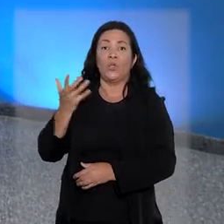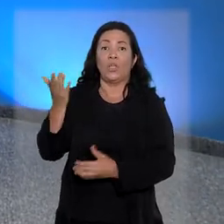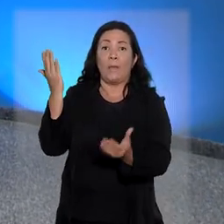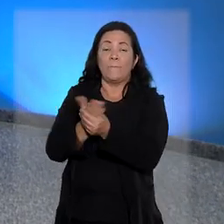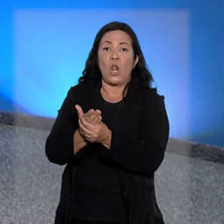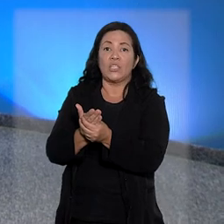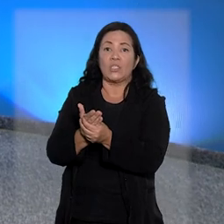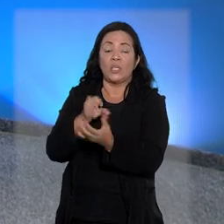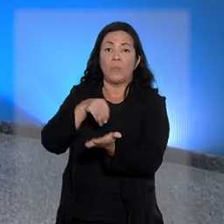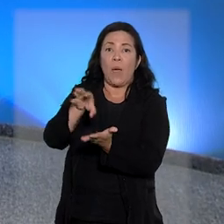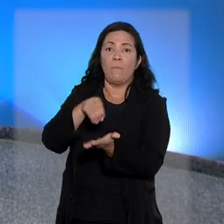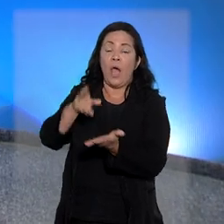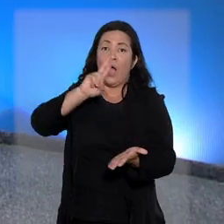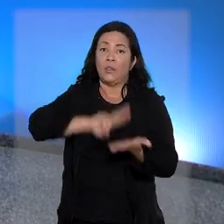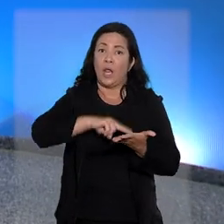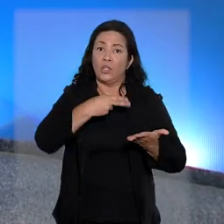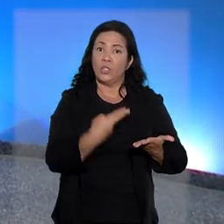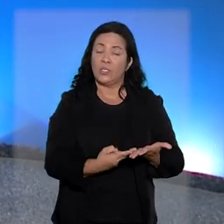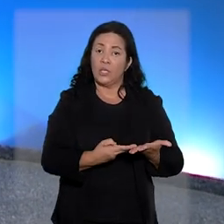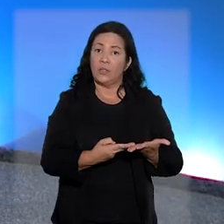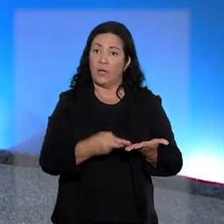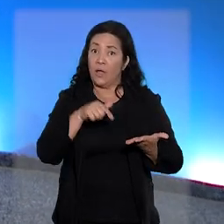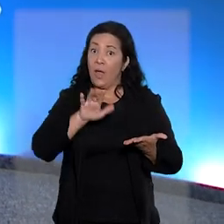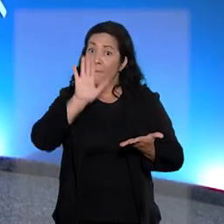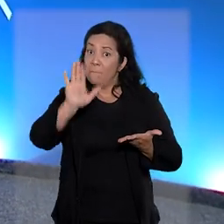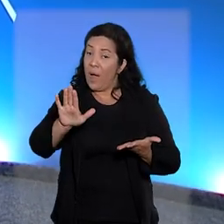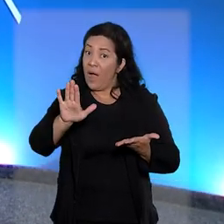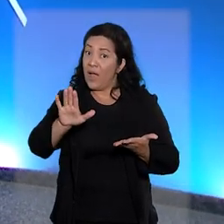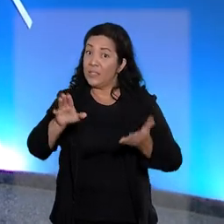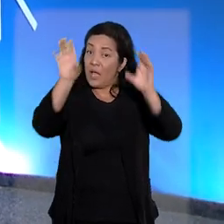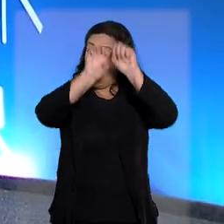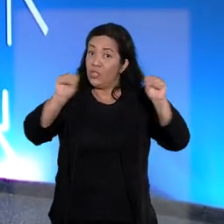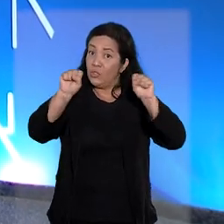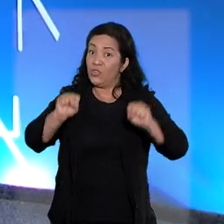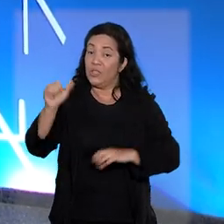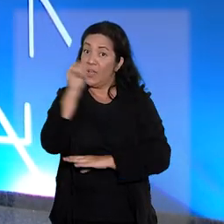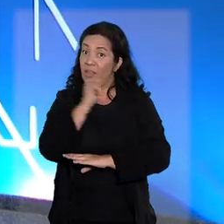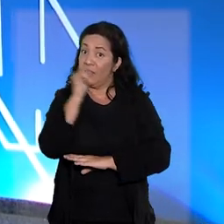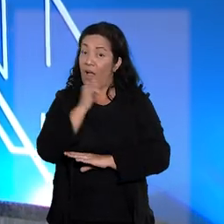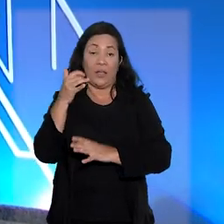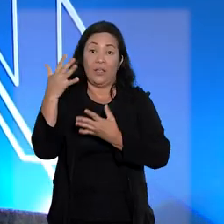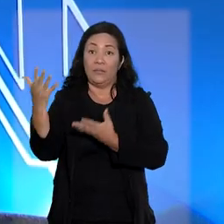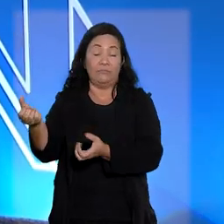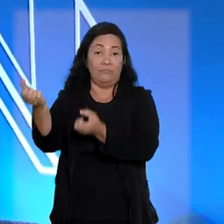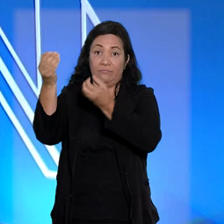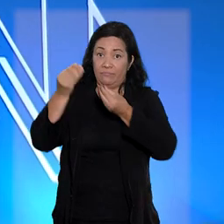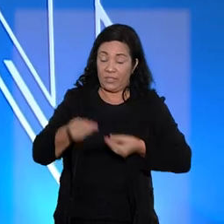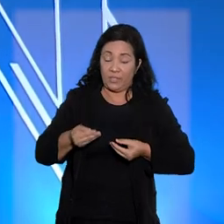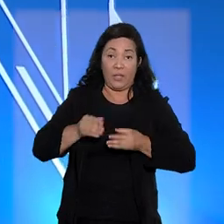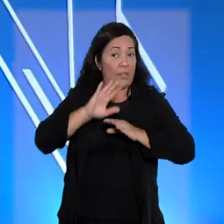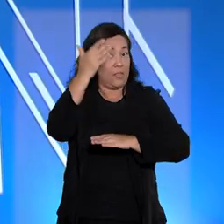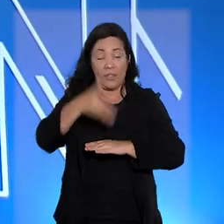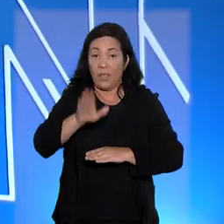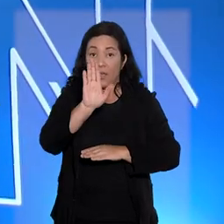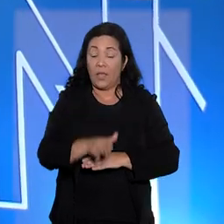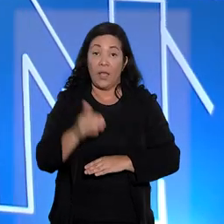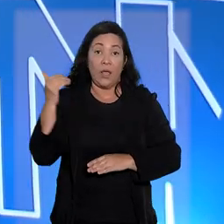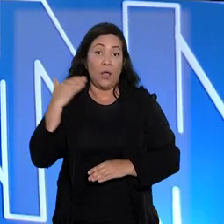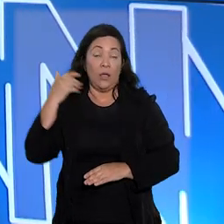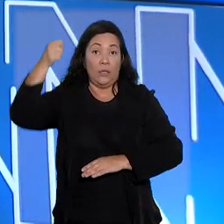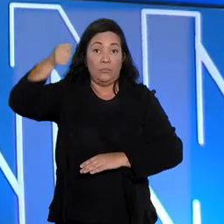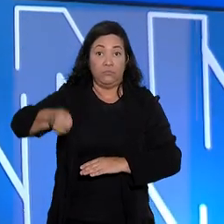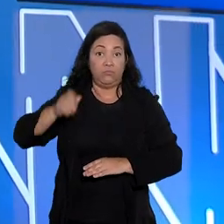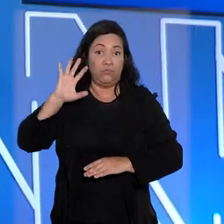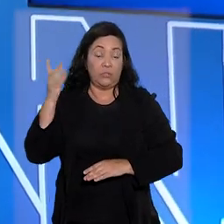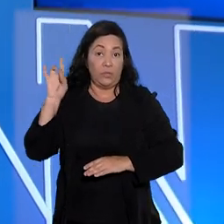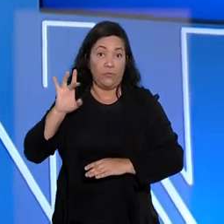traduzida do processo em que a Justiça Italiana condenou o jogador pelo crime de estupro. A determinação monocrática